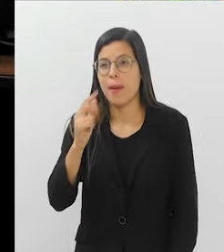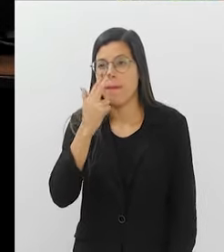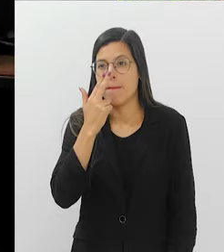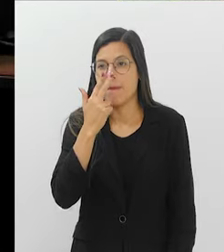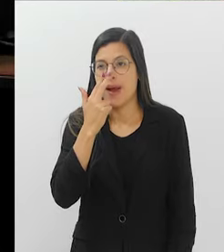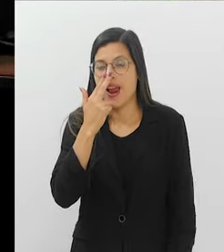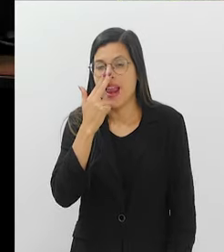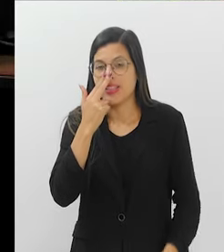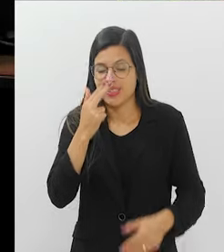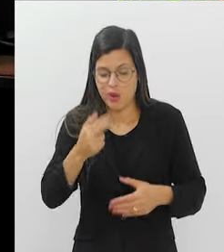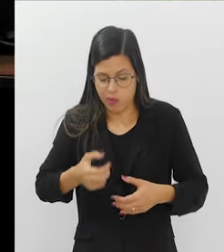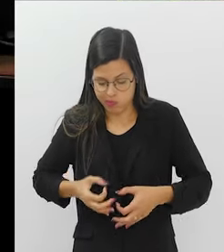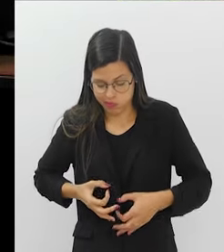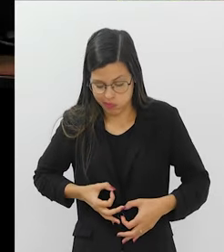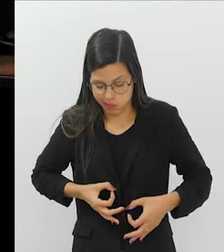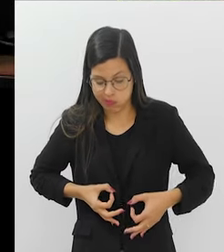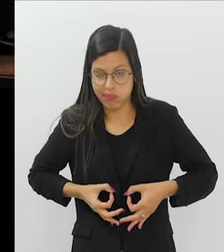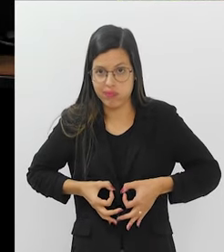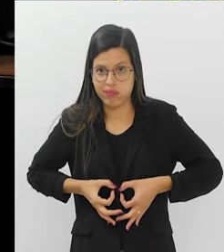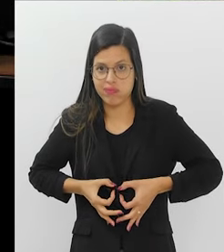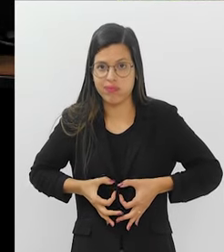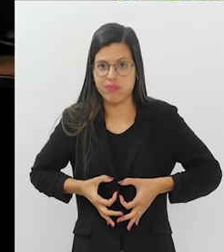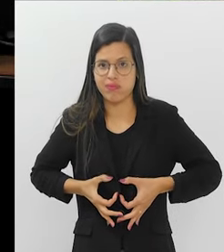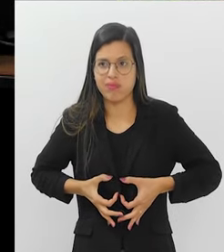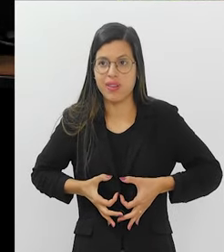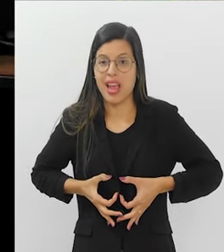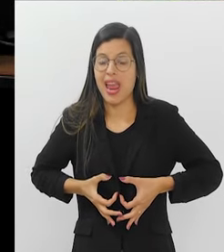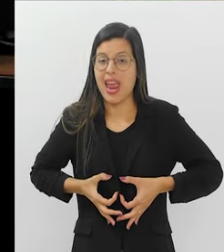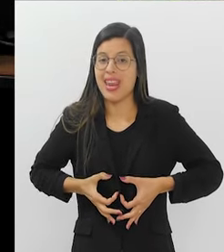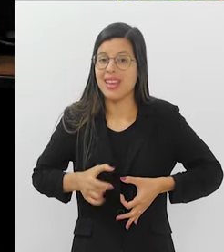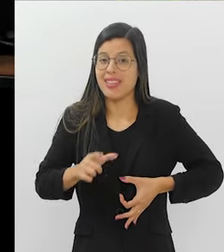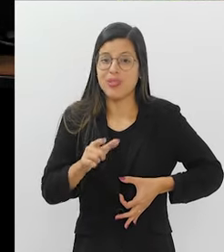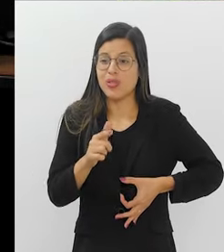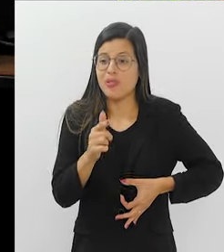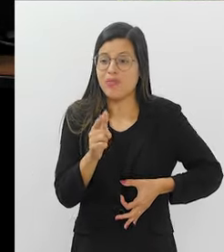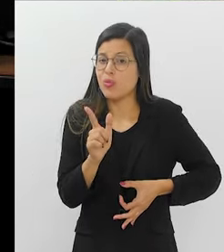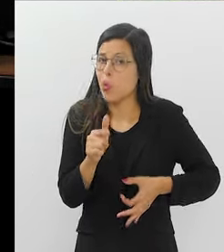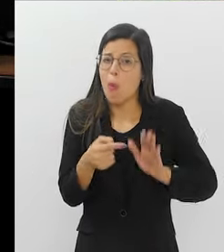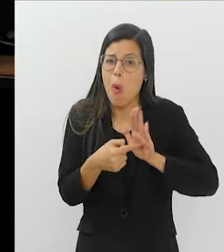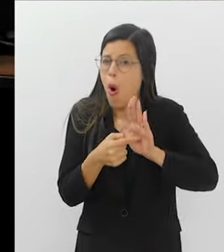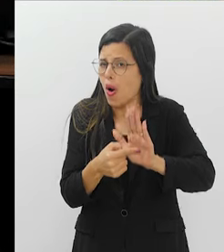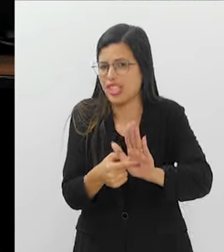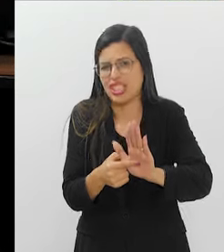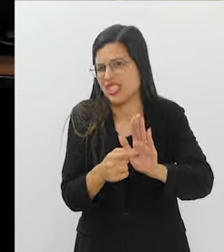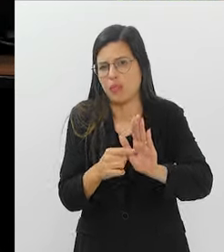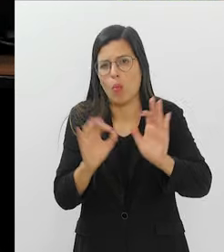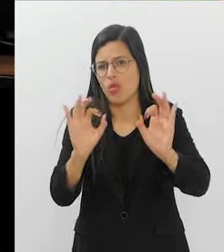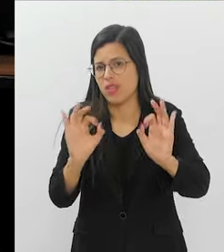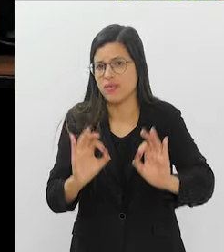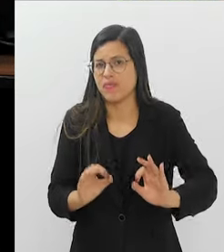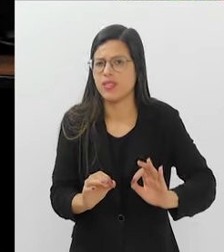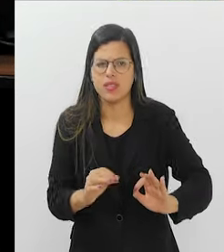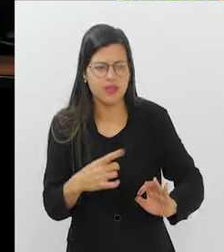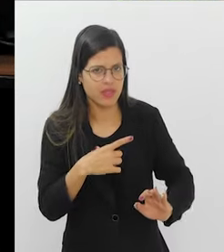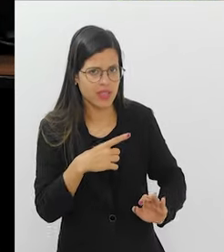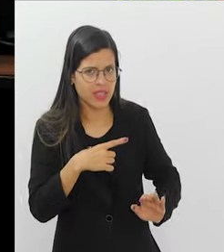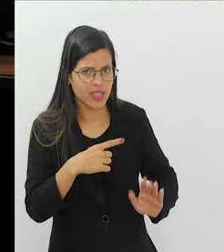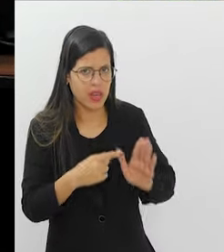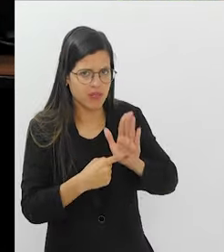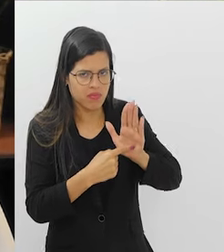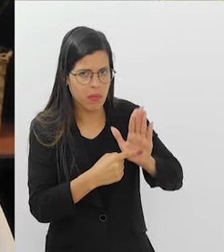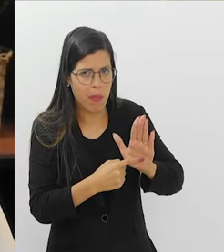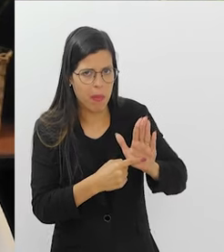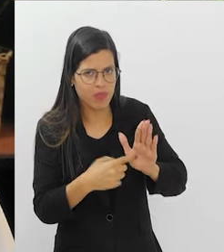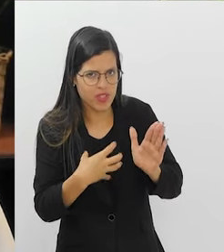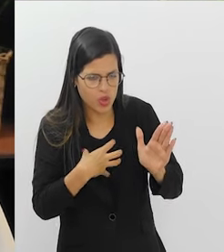todo aquele espaço para aquele tumor crescer. Então, ele é silencioso. Mas tem algum sintoma inicial